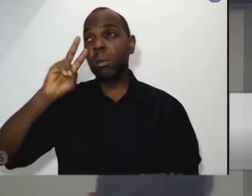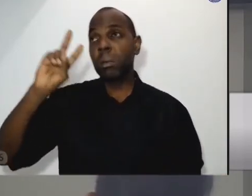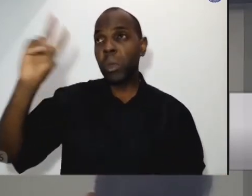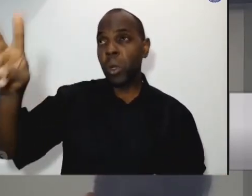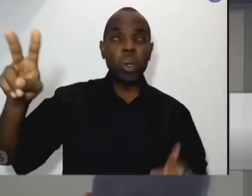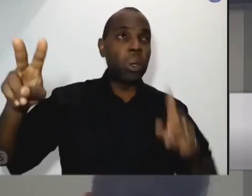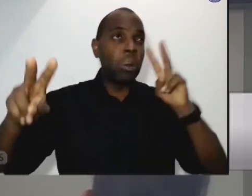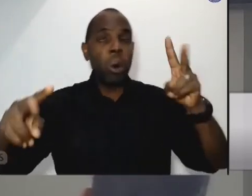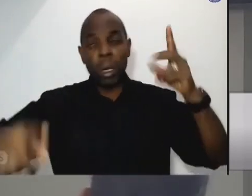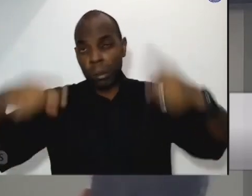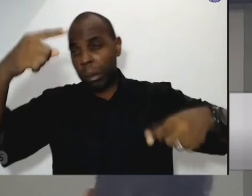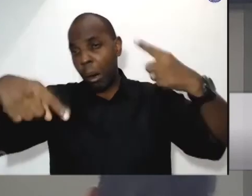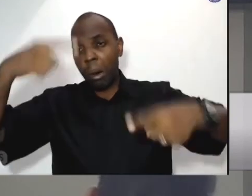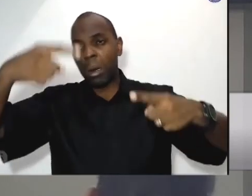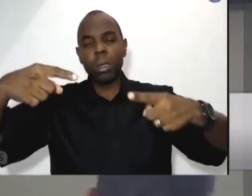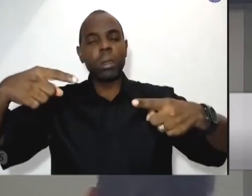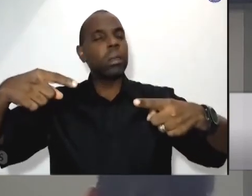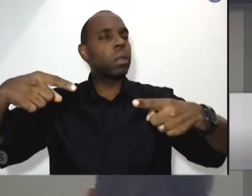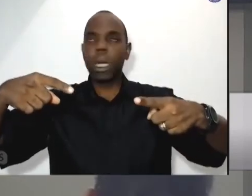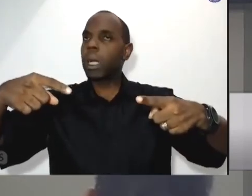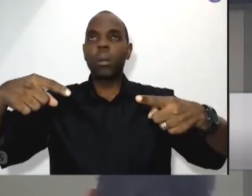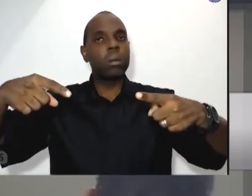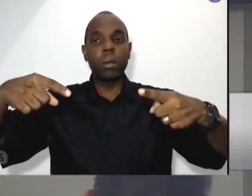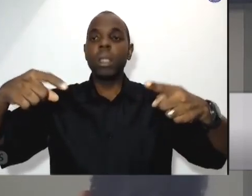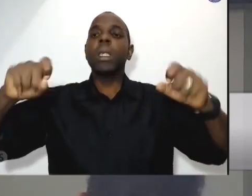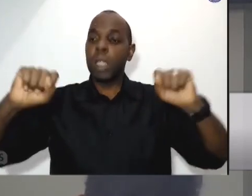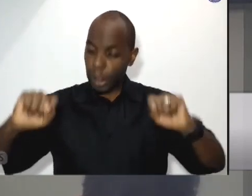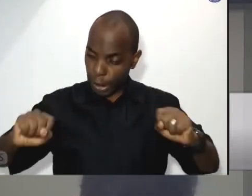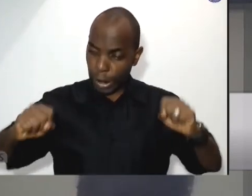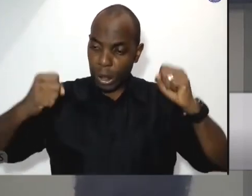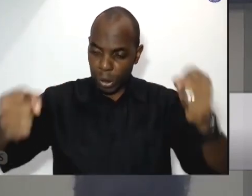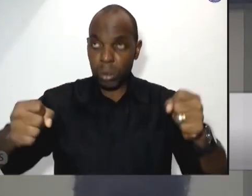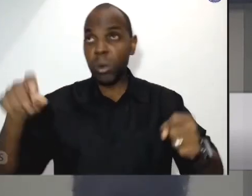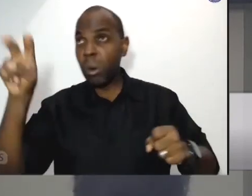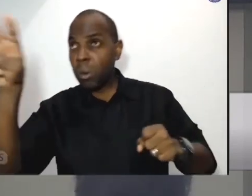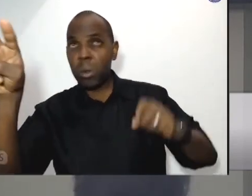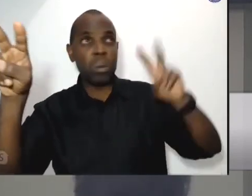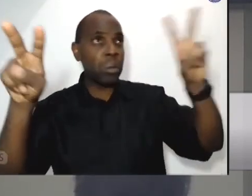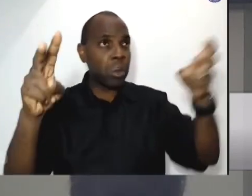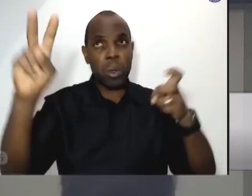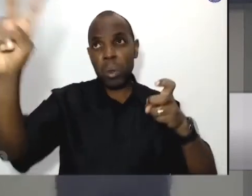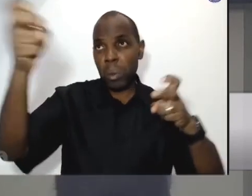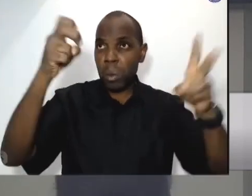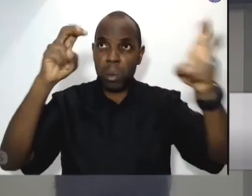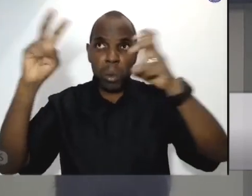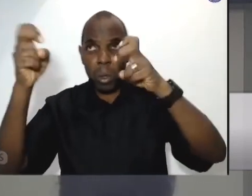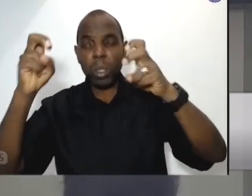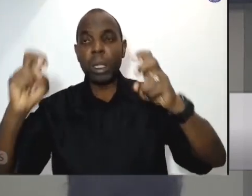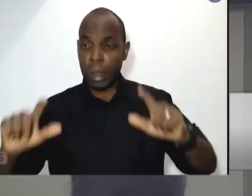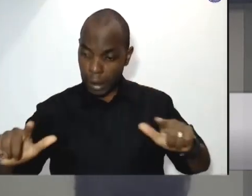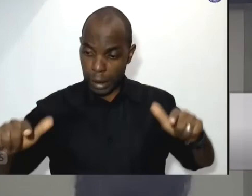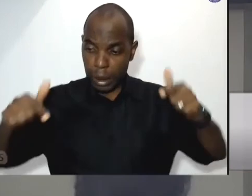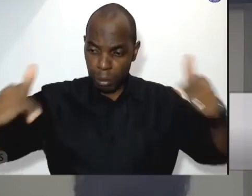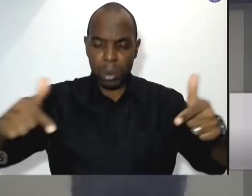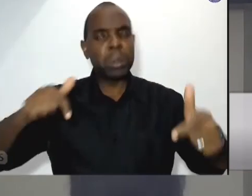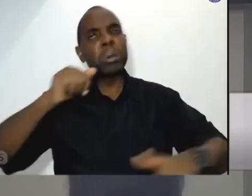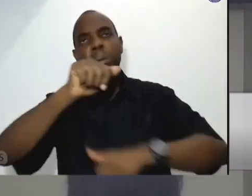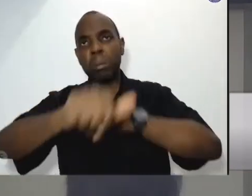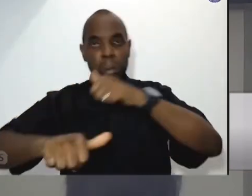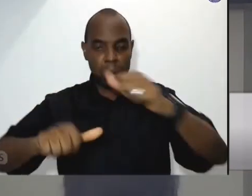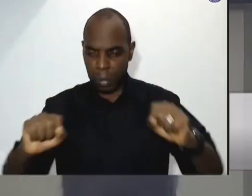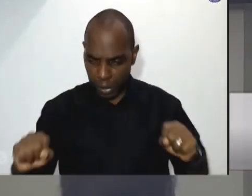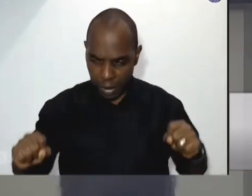a gente tem que ir para a ação para agir se a gente quer mudar se a gente está descontente com a realidade que a gente está olhando